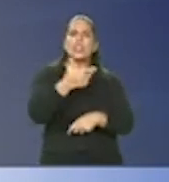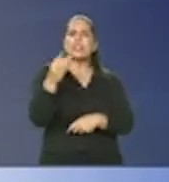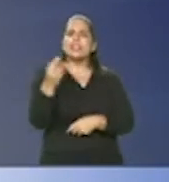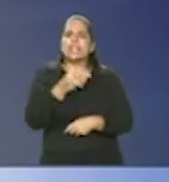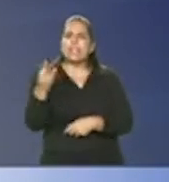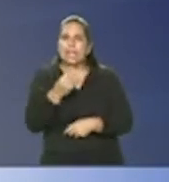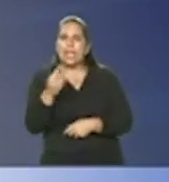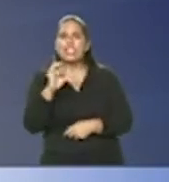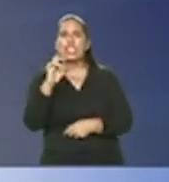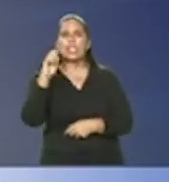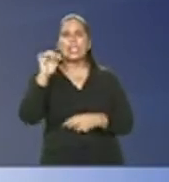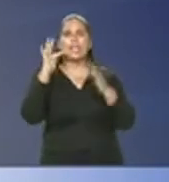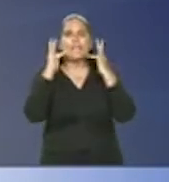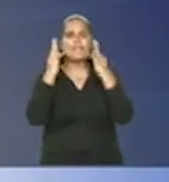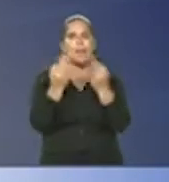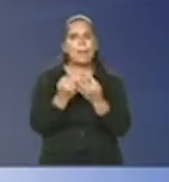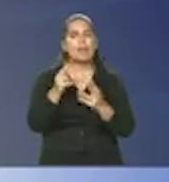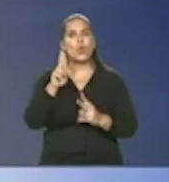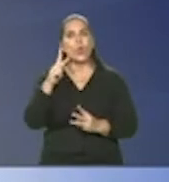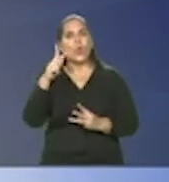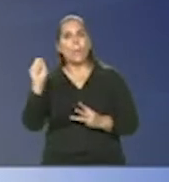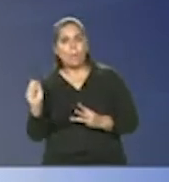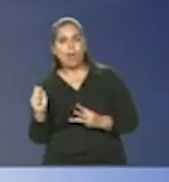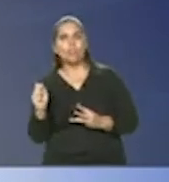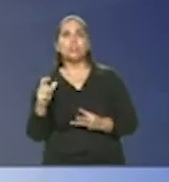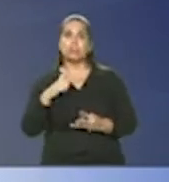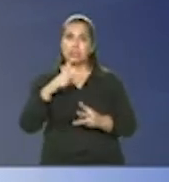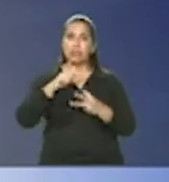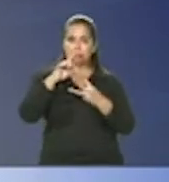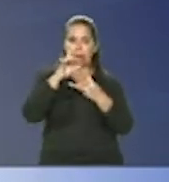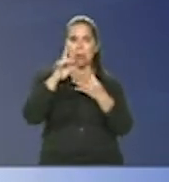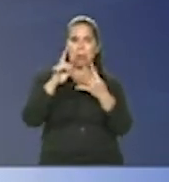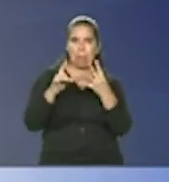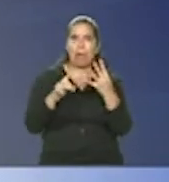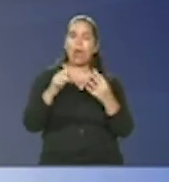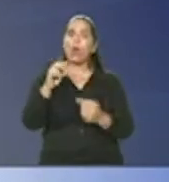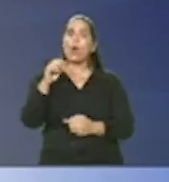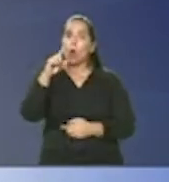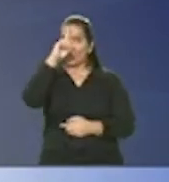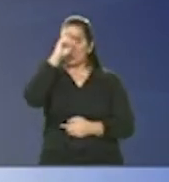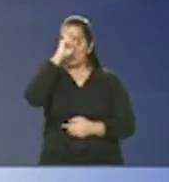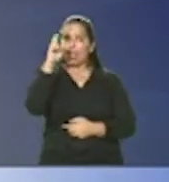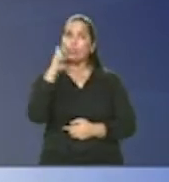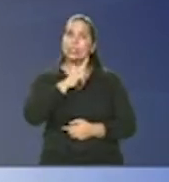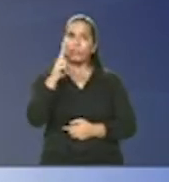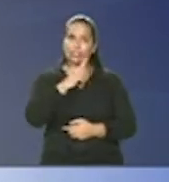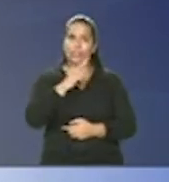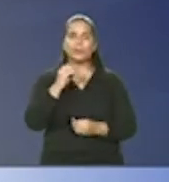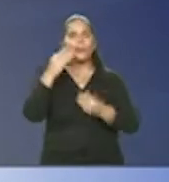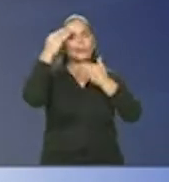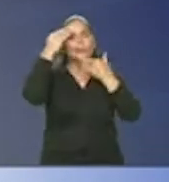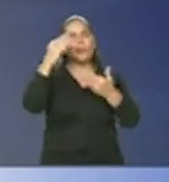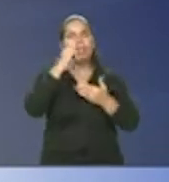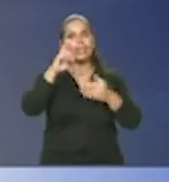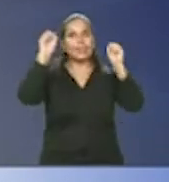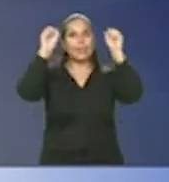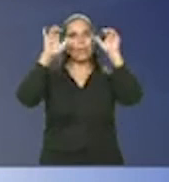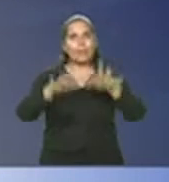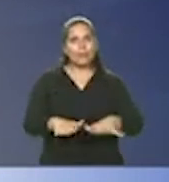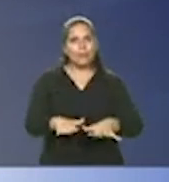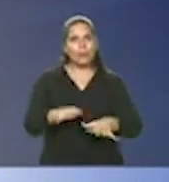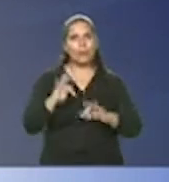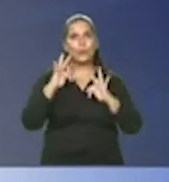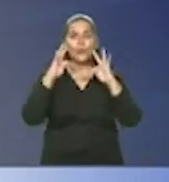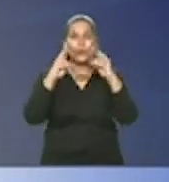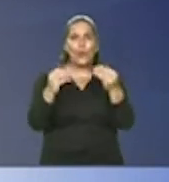clínicas de saúde da família as nossas UPA os CER os hospitais de emergência muito obrigado que Deus abençoe a todos Marcelo um grande